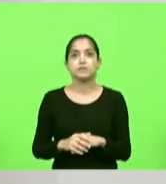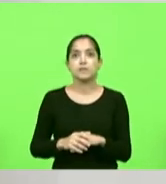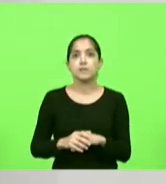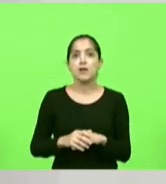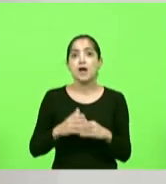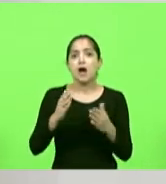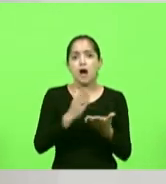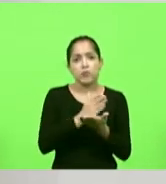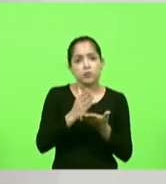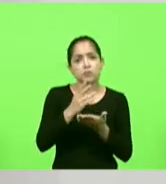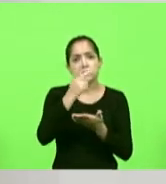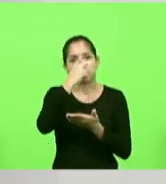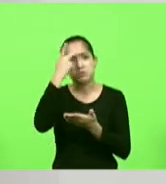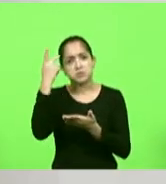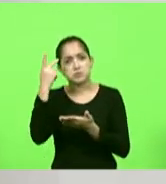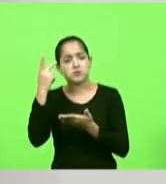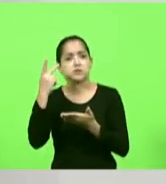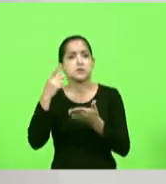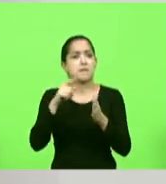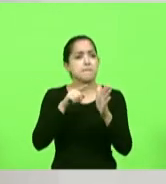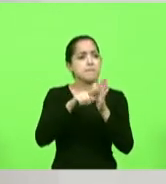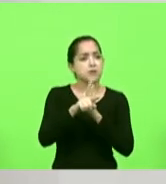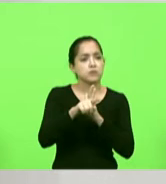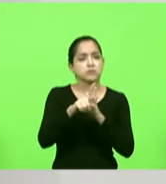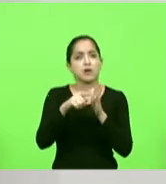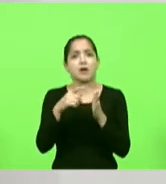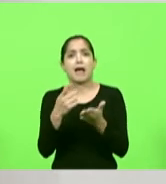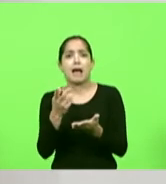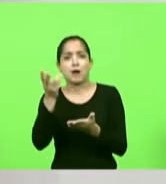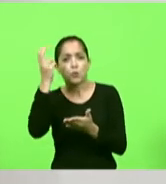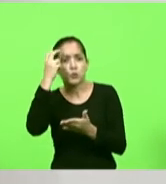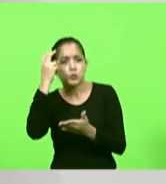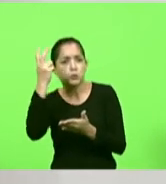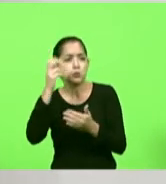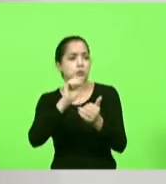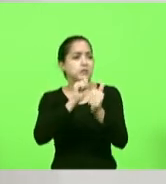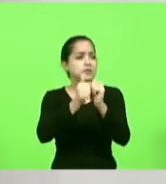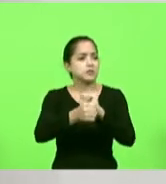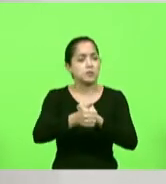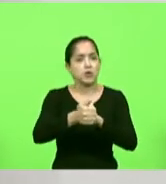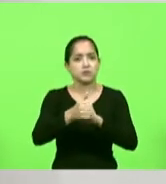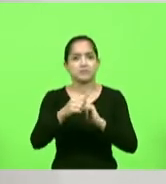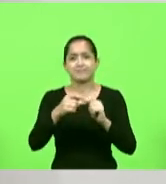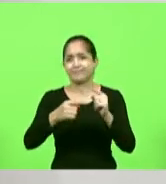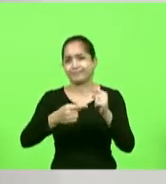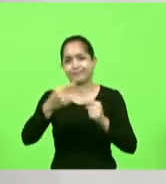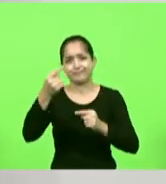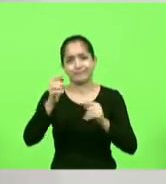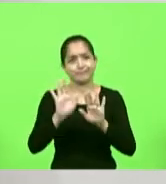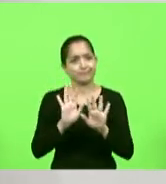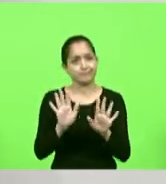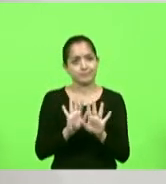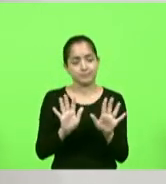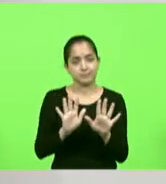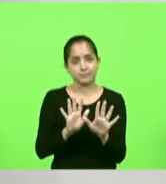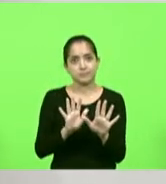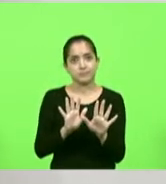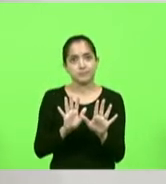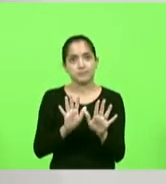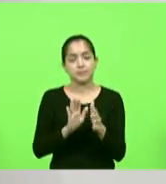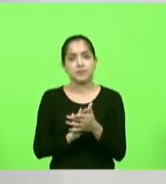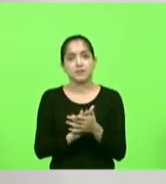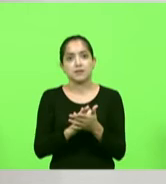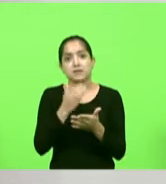algumas pessoas entraram em contato não porque é uma prática é uma cultura é esporte eu falei puxa vida amigo não me peça